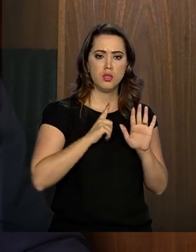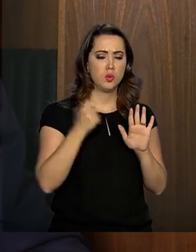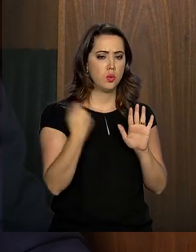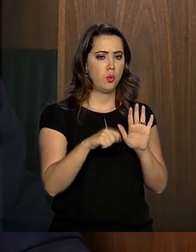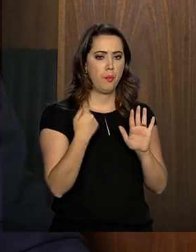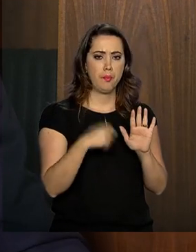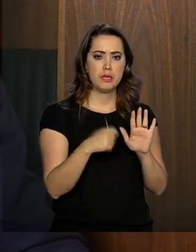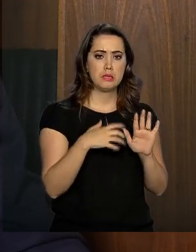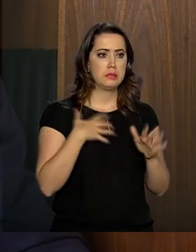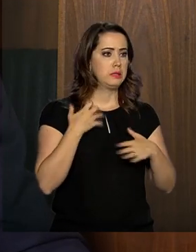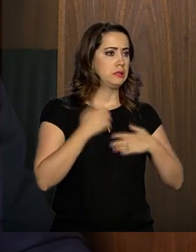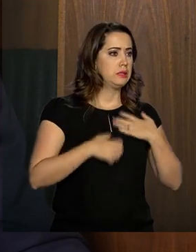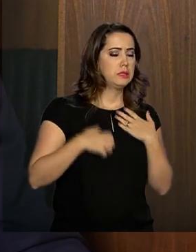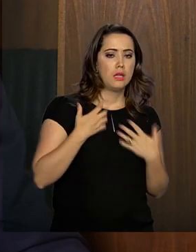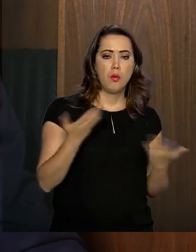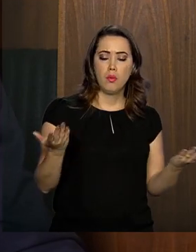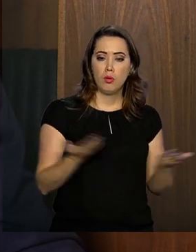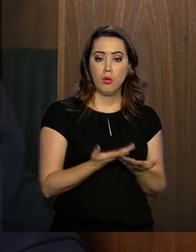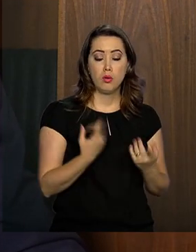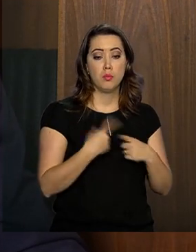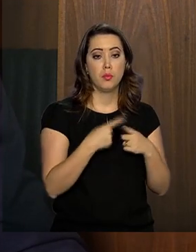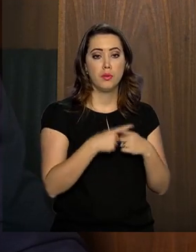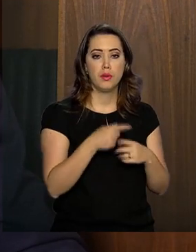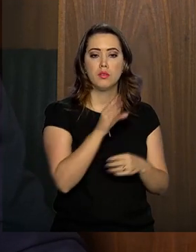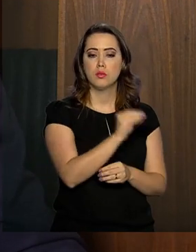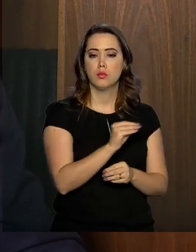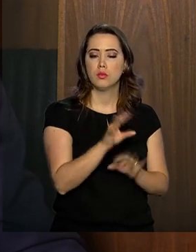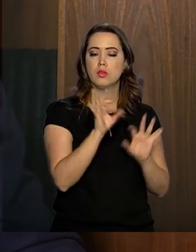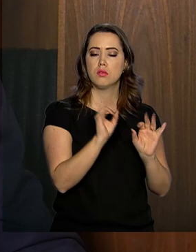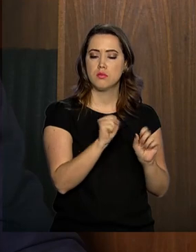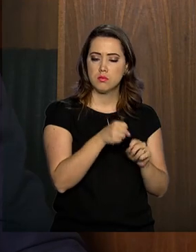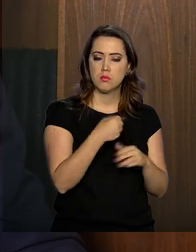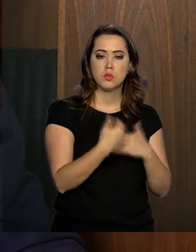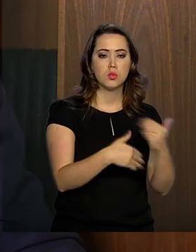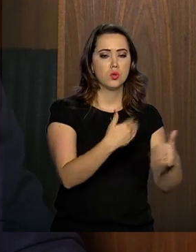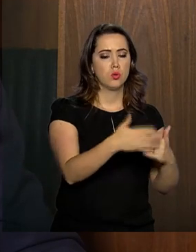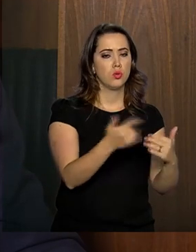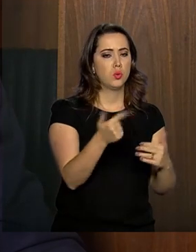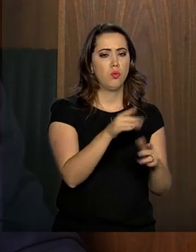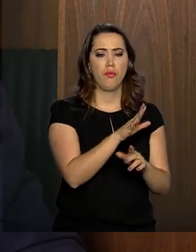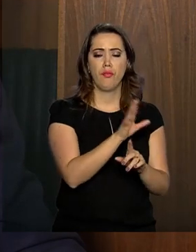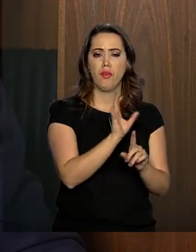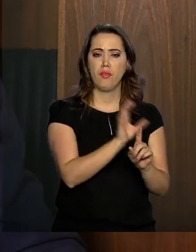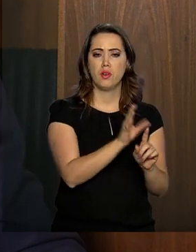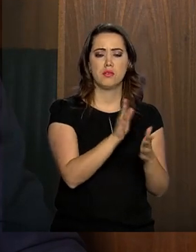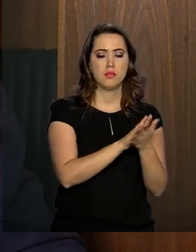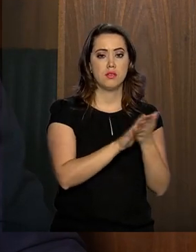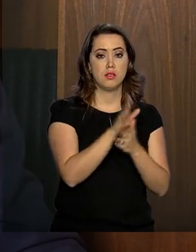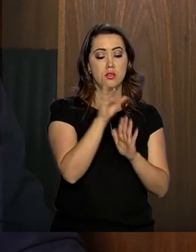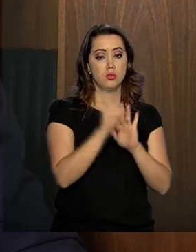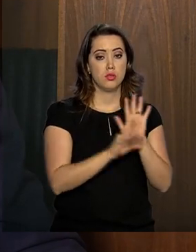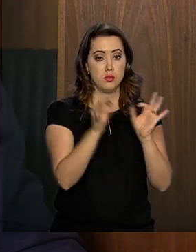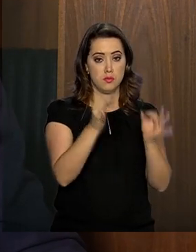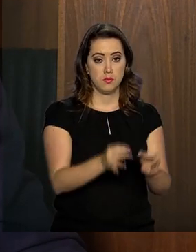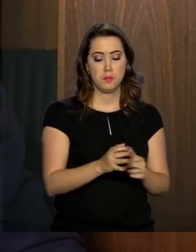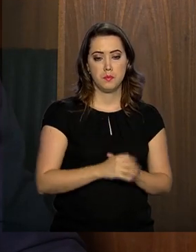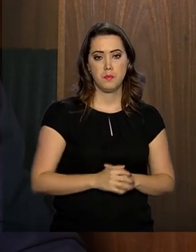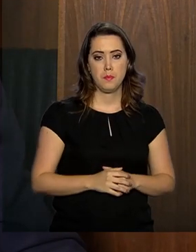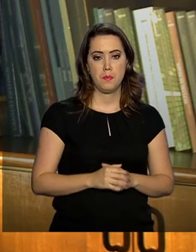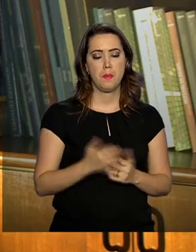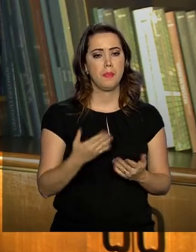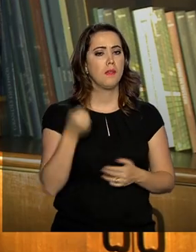ter ansiedade no processo, porque eles vão ser contemplados de qualquer forma. A lei não vai mexer com nenhum direito adquirido. Secretário,